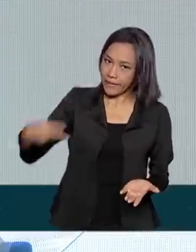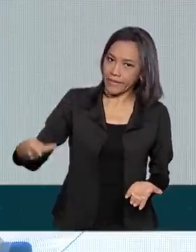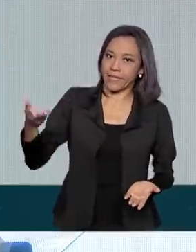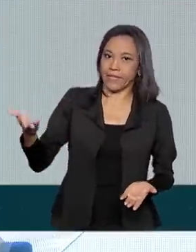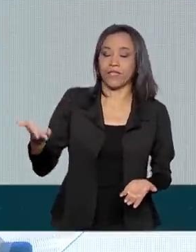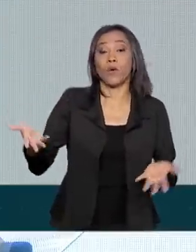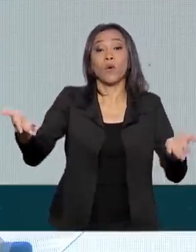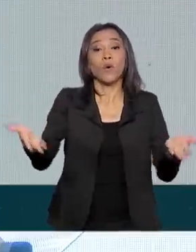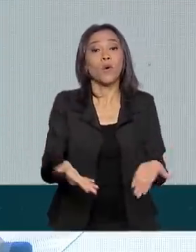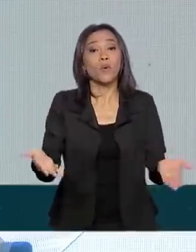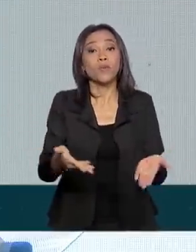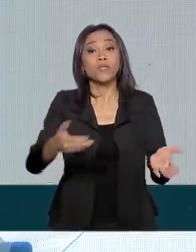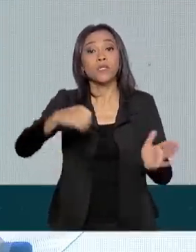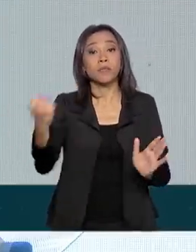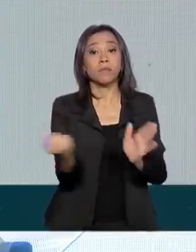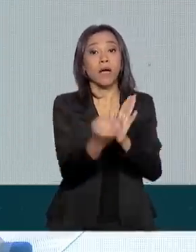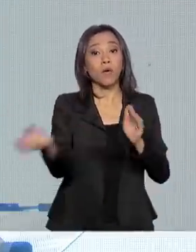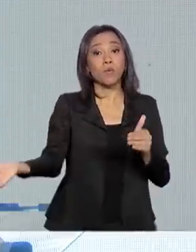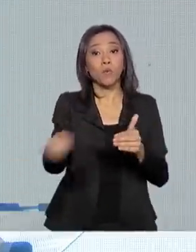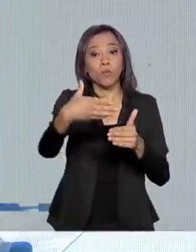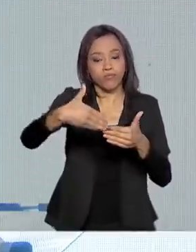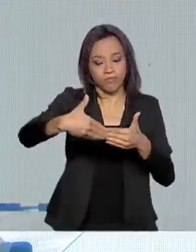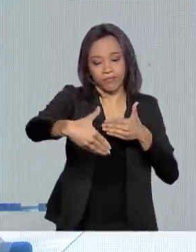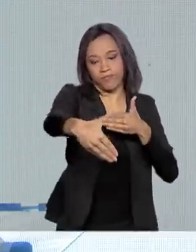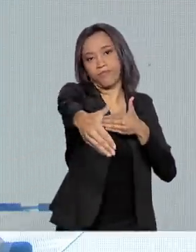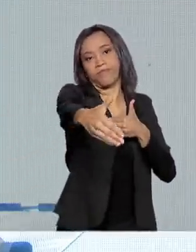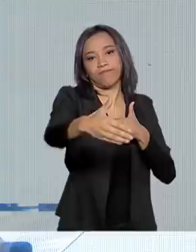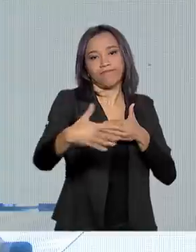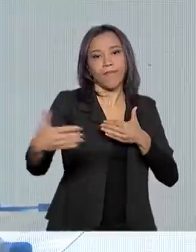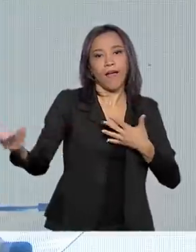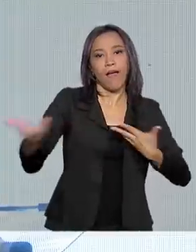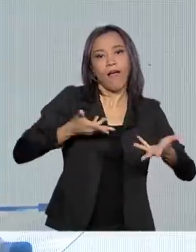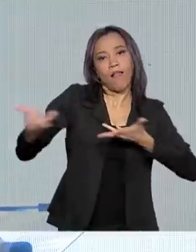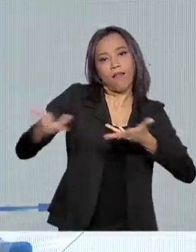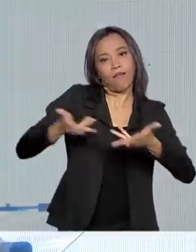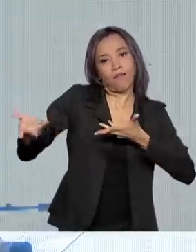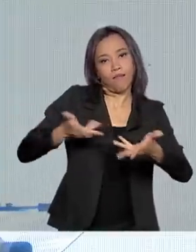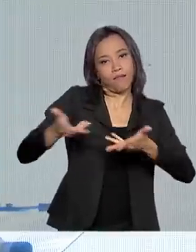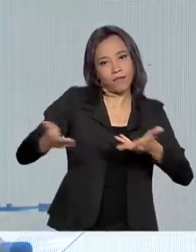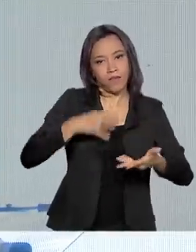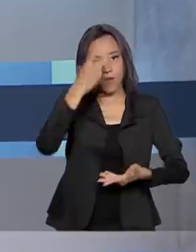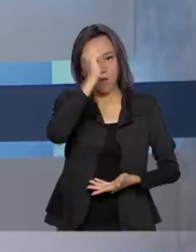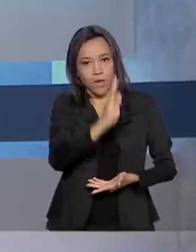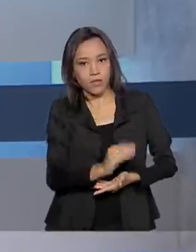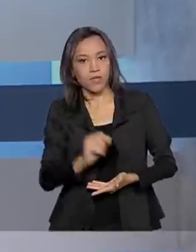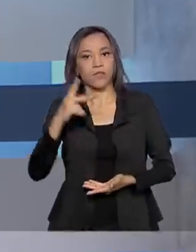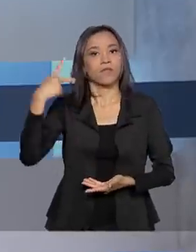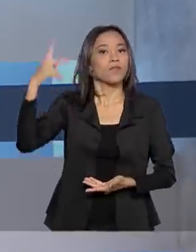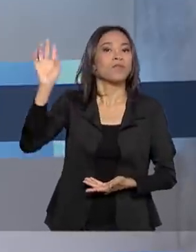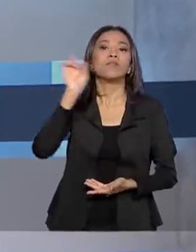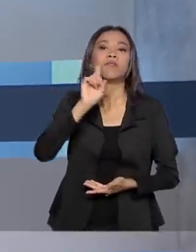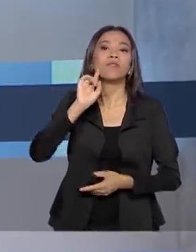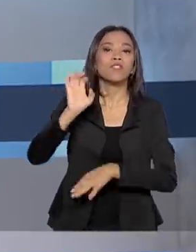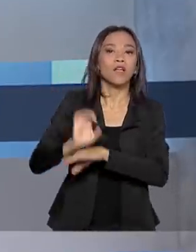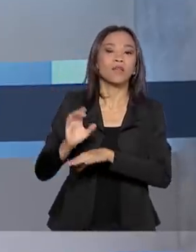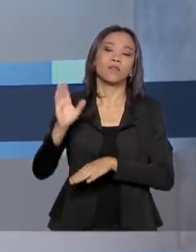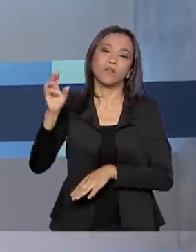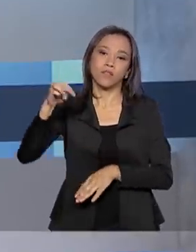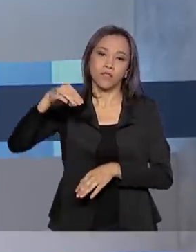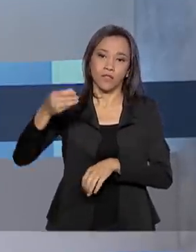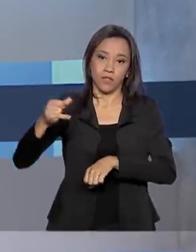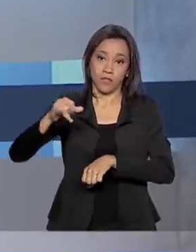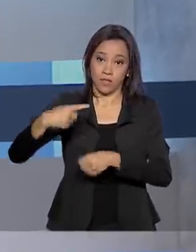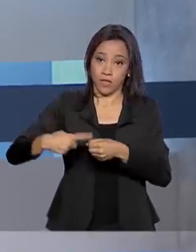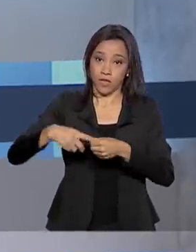que marca uma nova era na relação entre Miami e o Brasil. O vice-presidente Hamilton